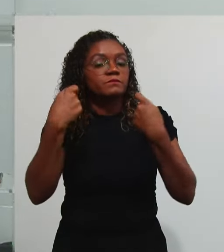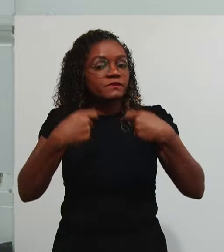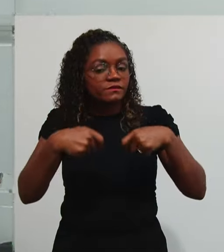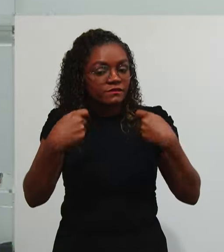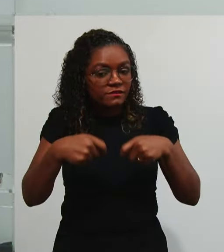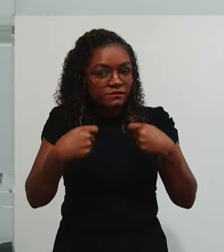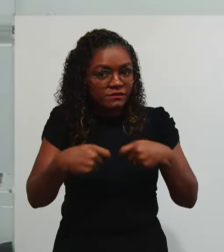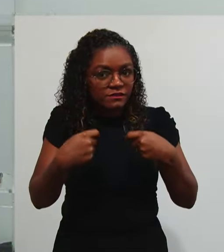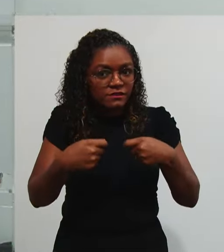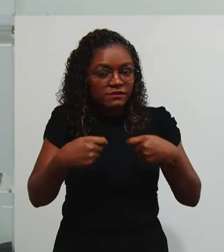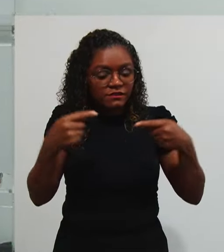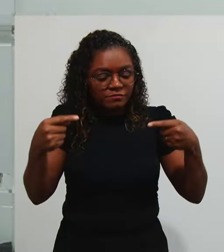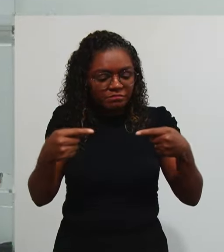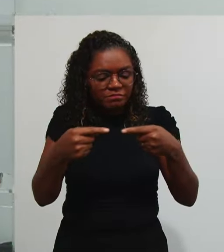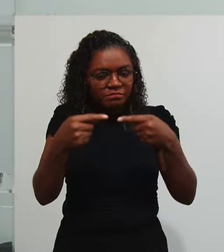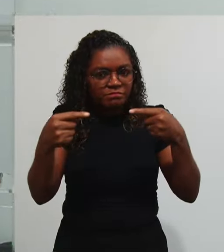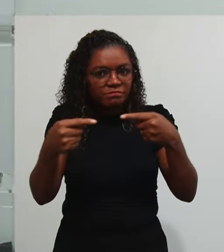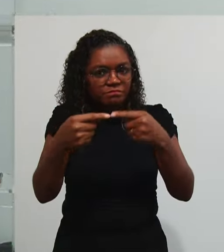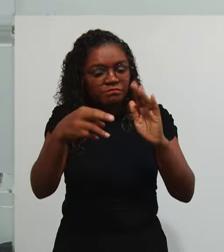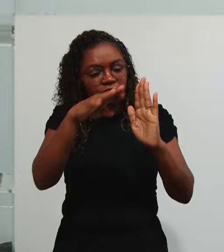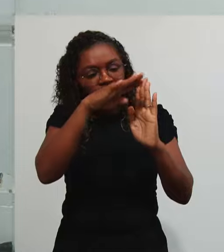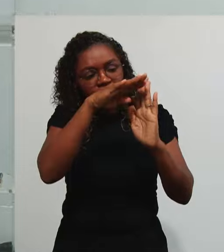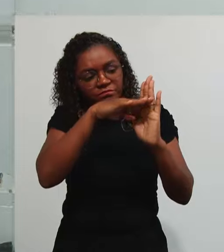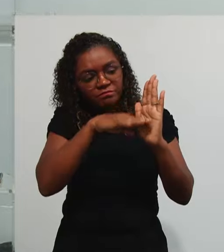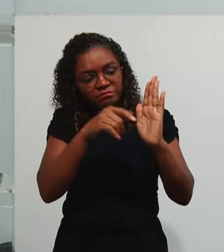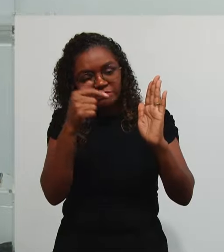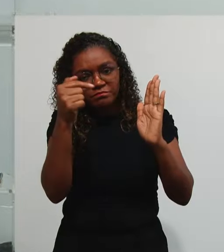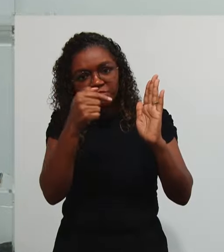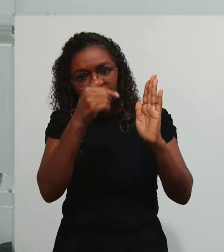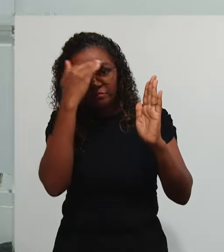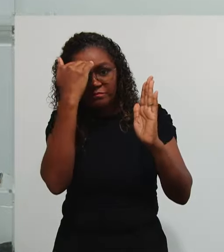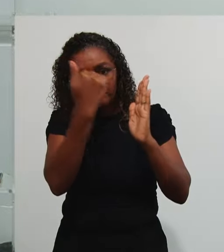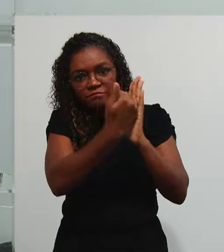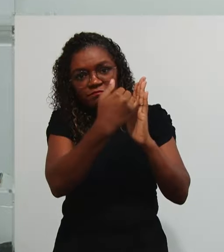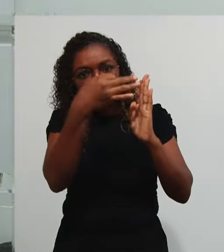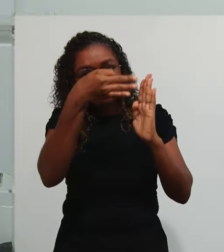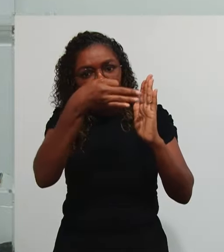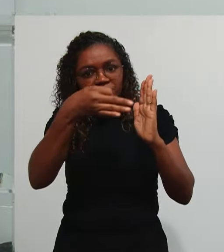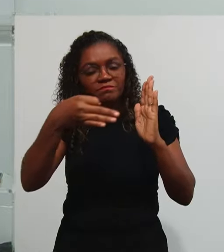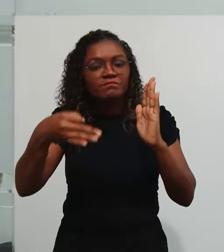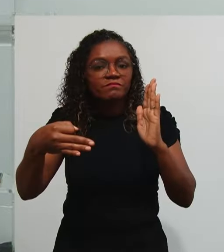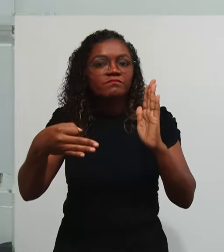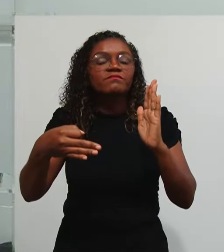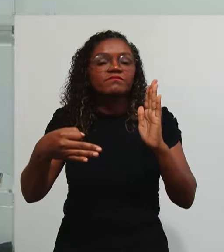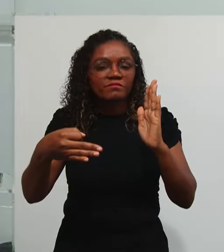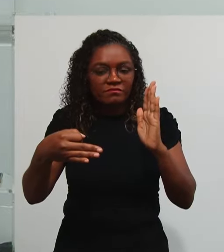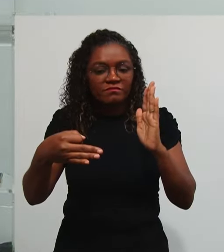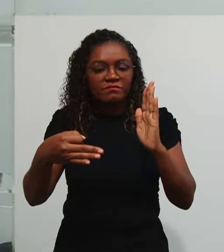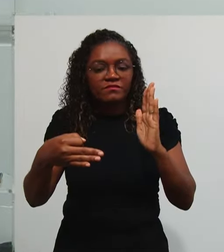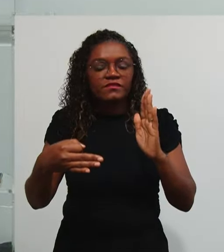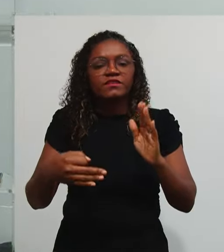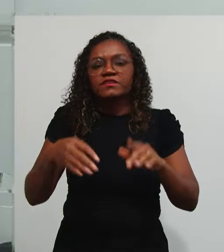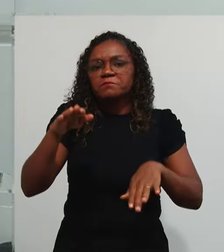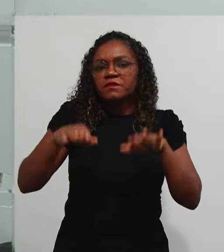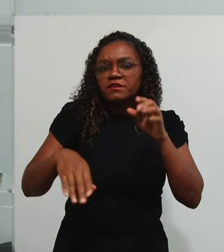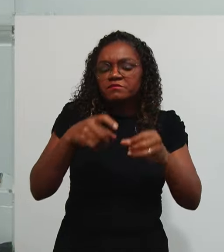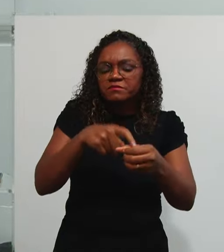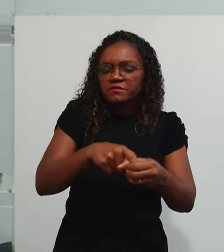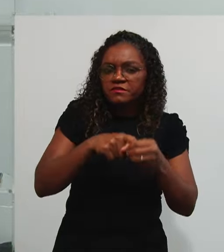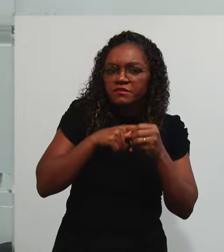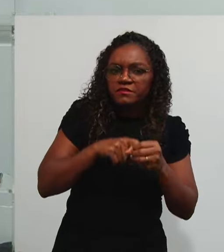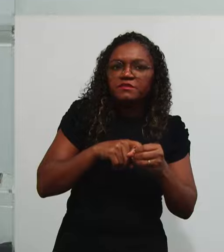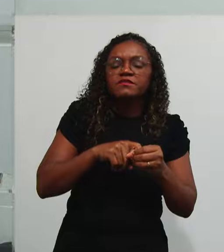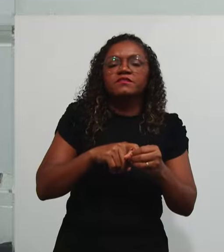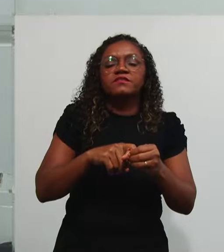tem que Seguir O regimento De prestação De contas Em específico Em uma Parceria Em um